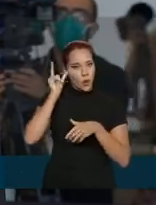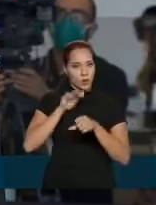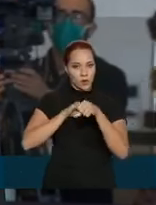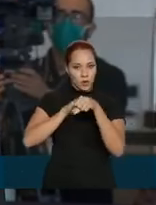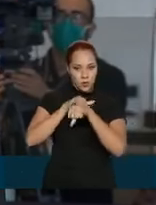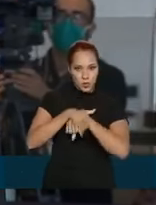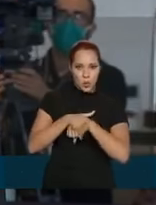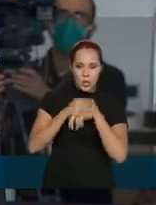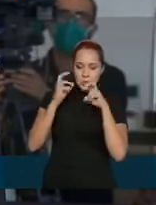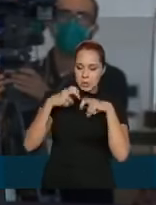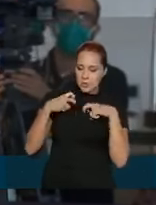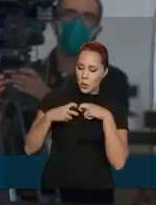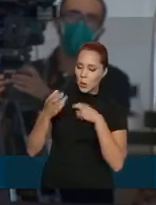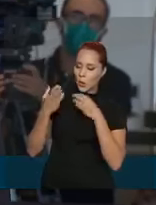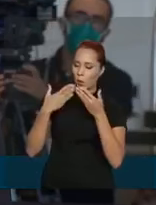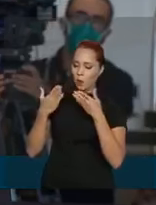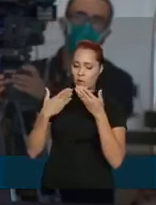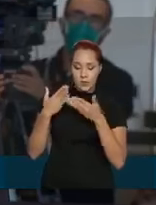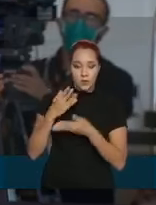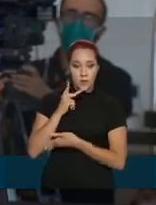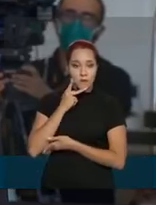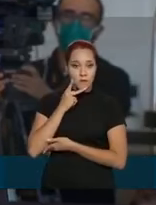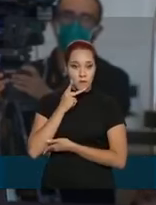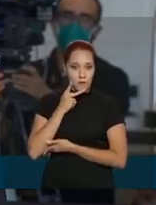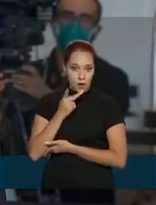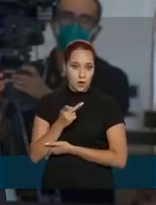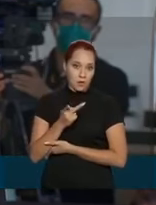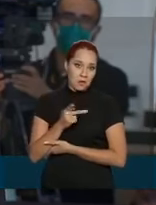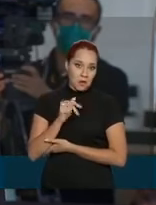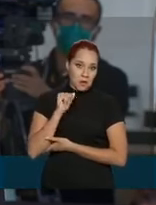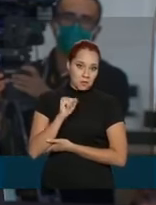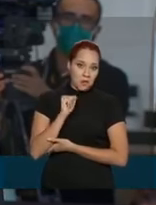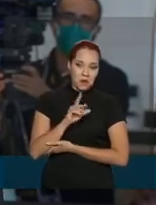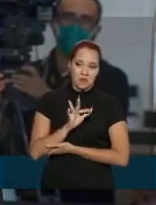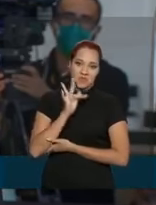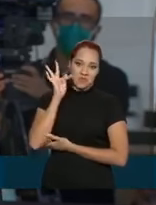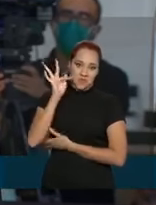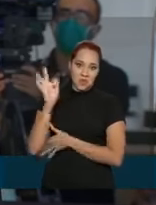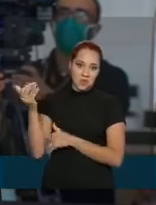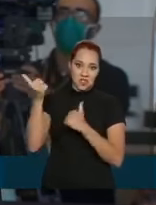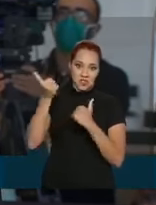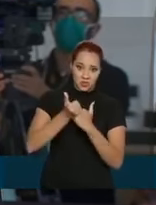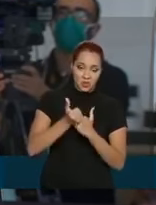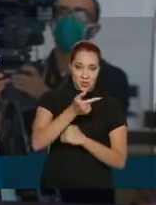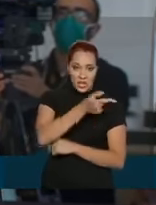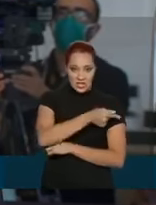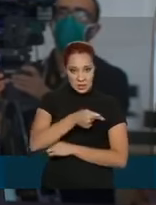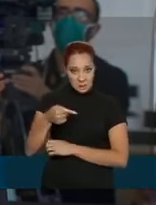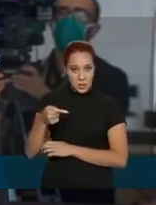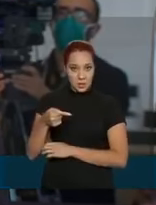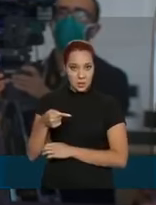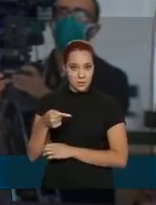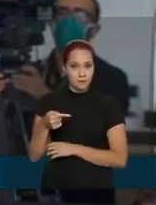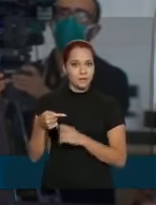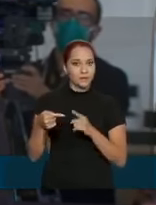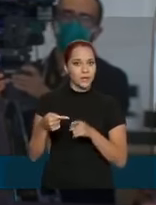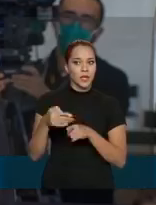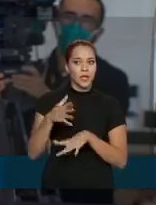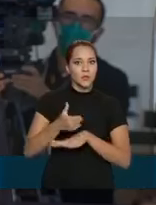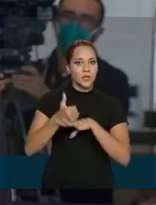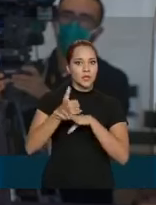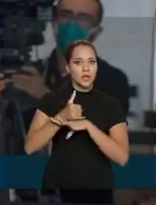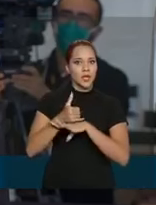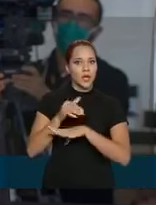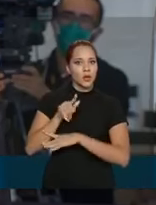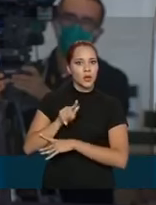e disse que provavelmente o senhor será substituído ainda esta semana. E para o secretário João